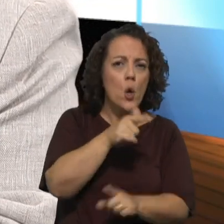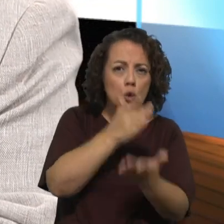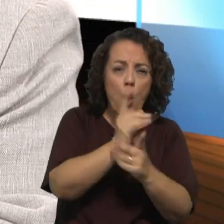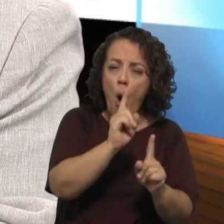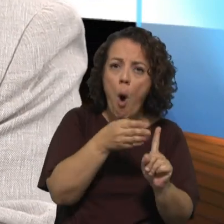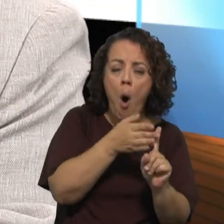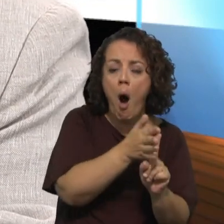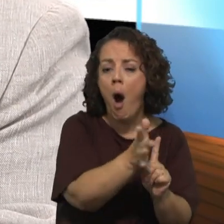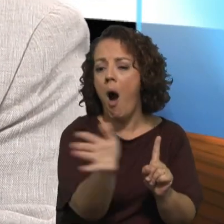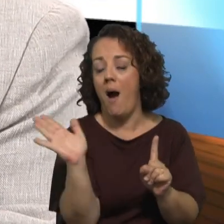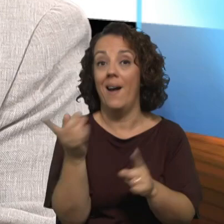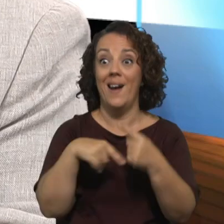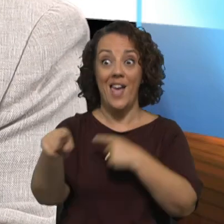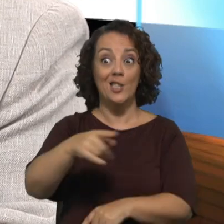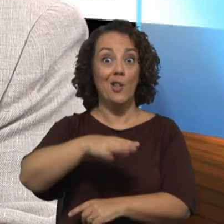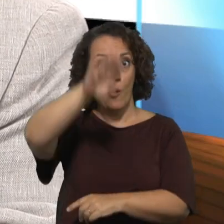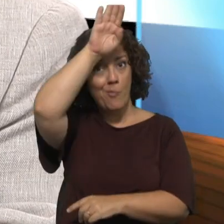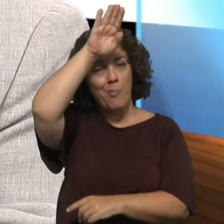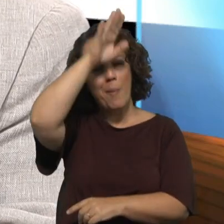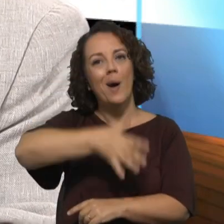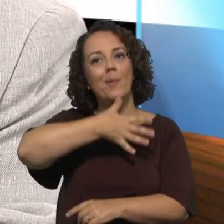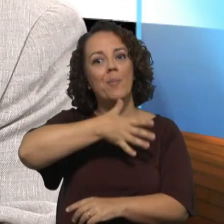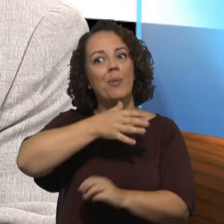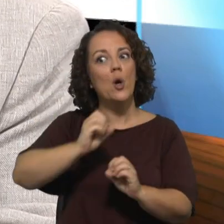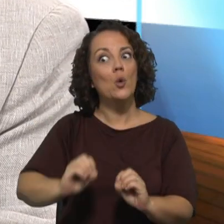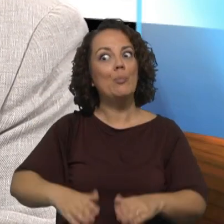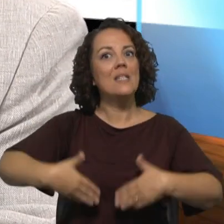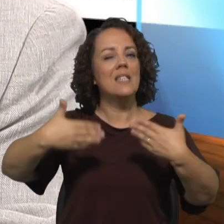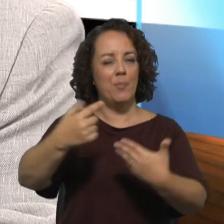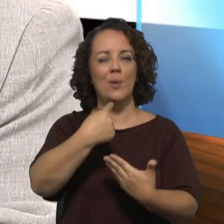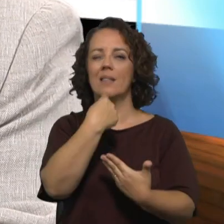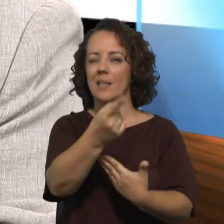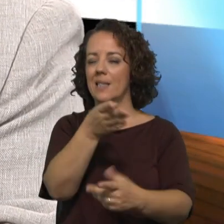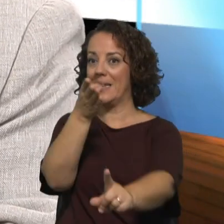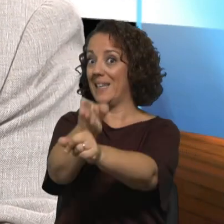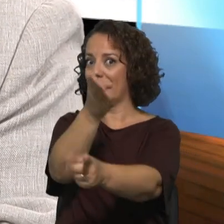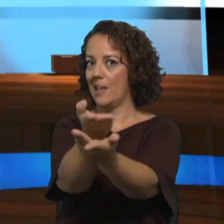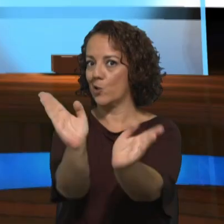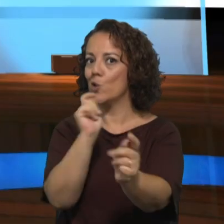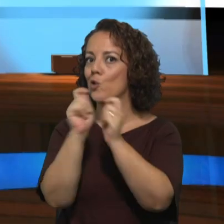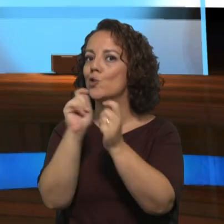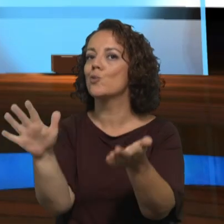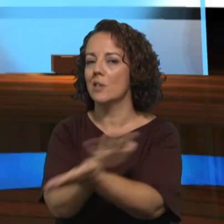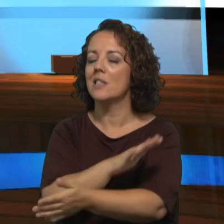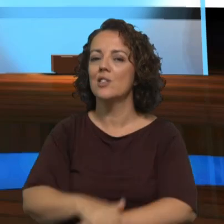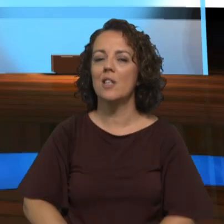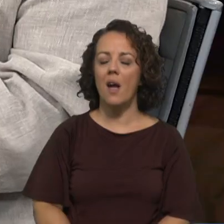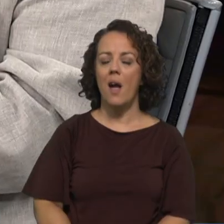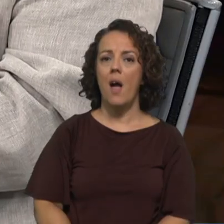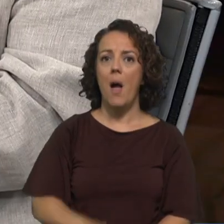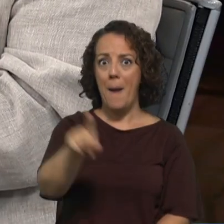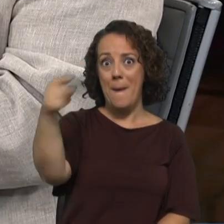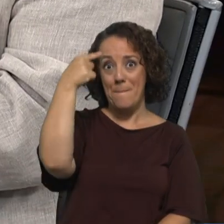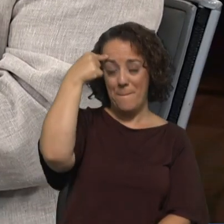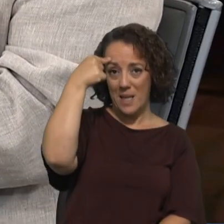discurso inaugural, fez este ajuste até num discurso que vai diretamente a falar aos jornalistas. Não é aquilo que é discutido mediaticamente